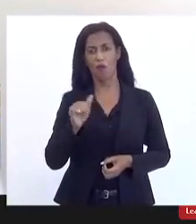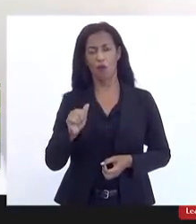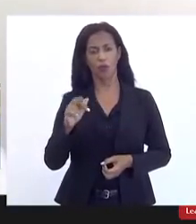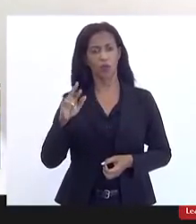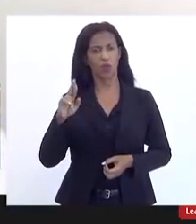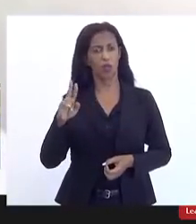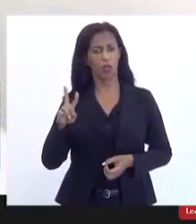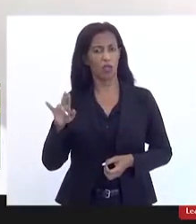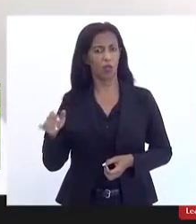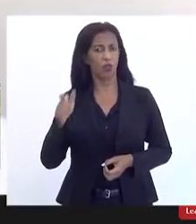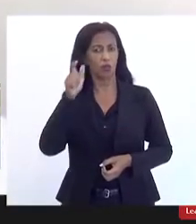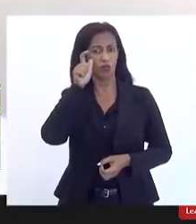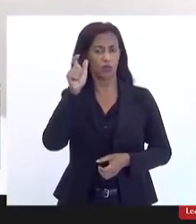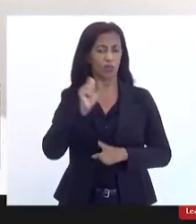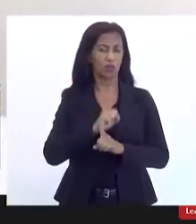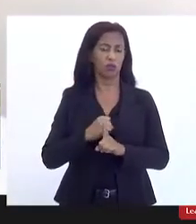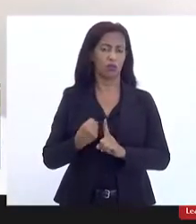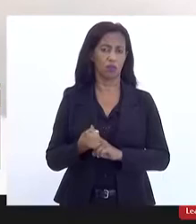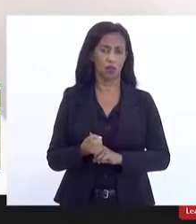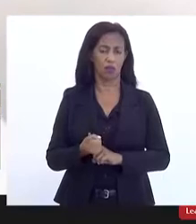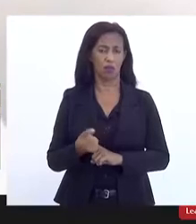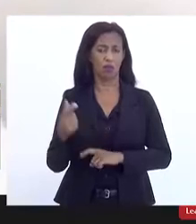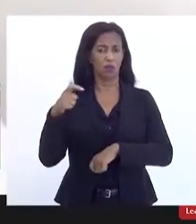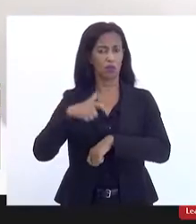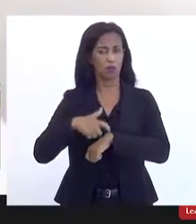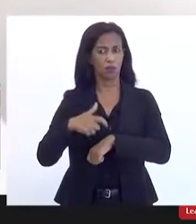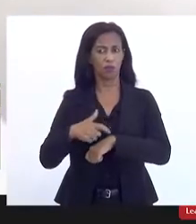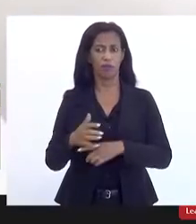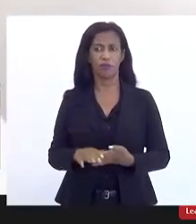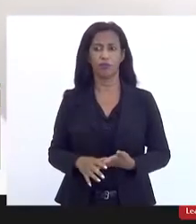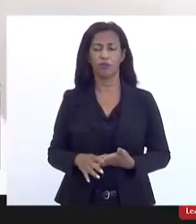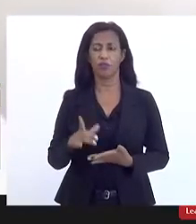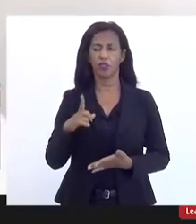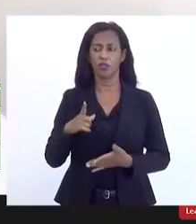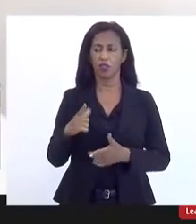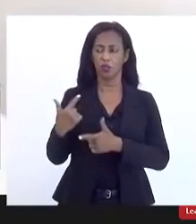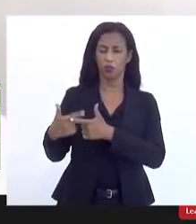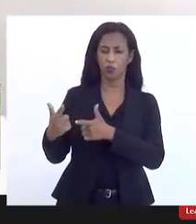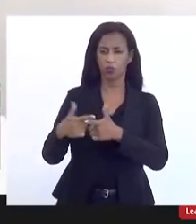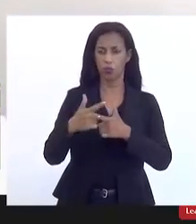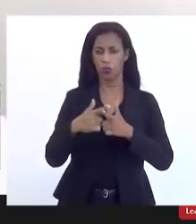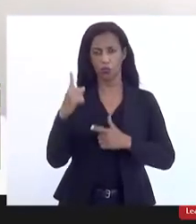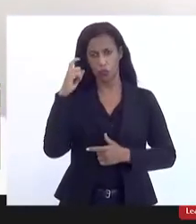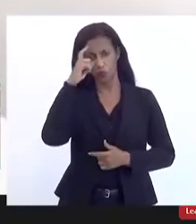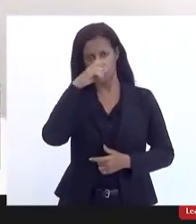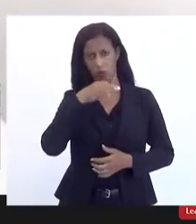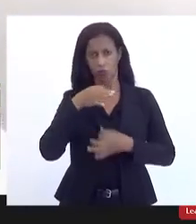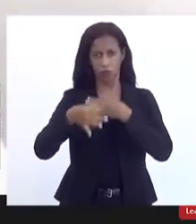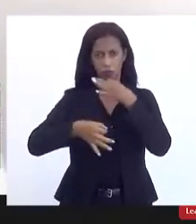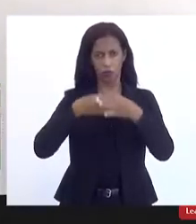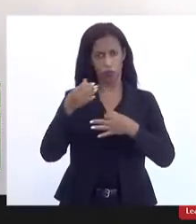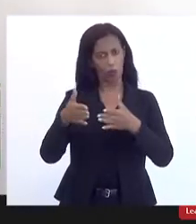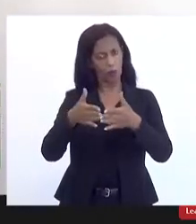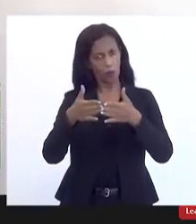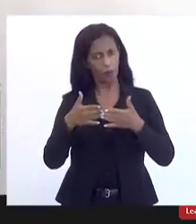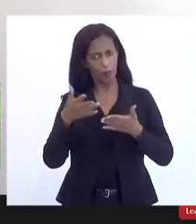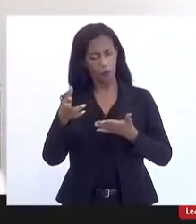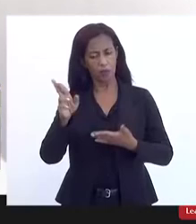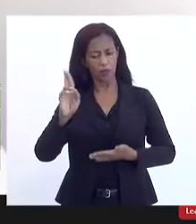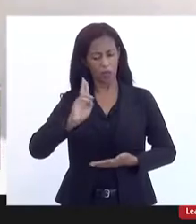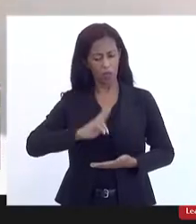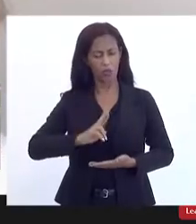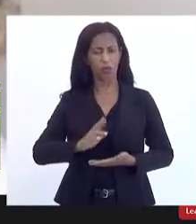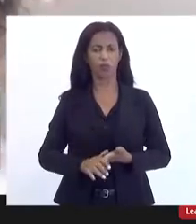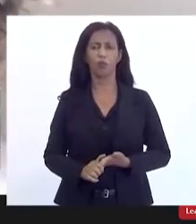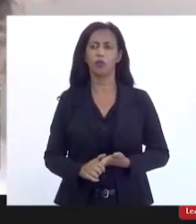social então ainda que nesse momento esteja enfrentando essa dificuldade no áudio peço por favor que mande a resposta dessas